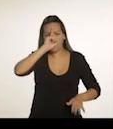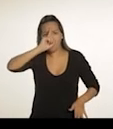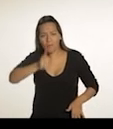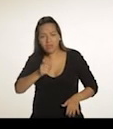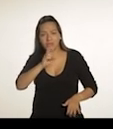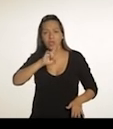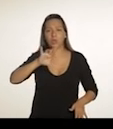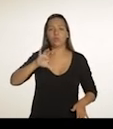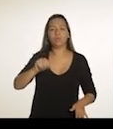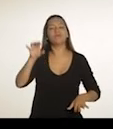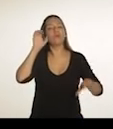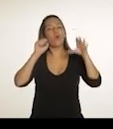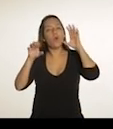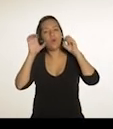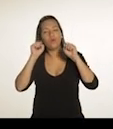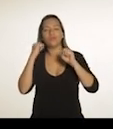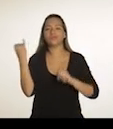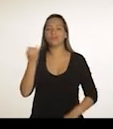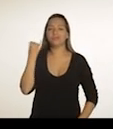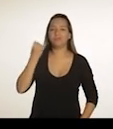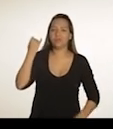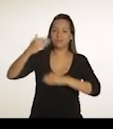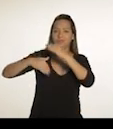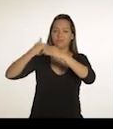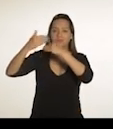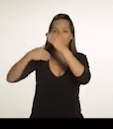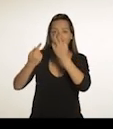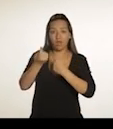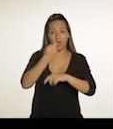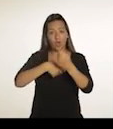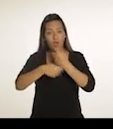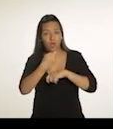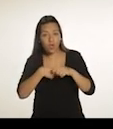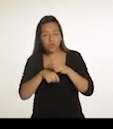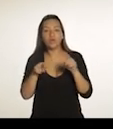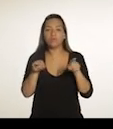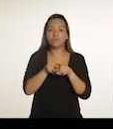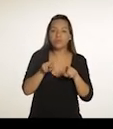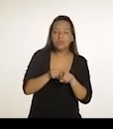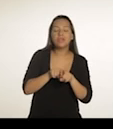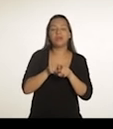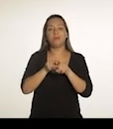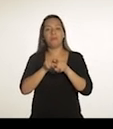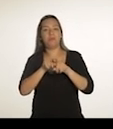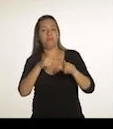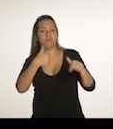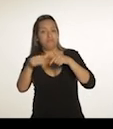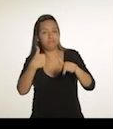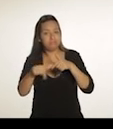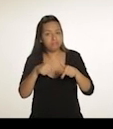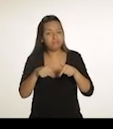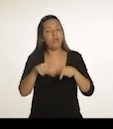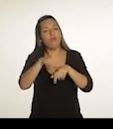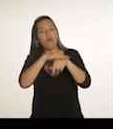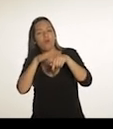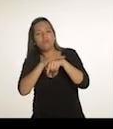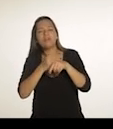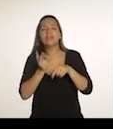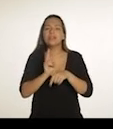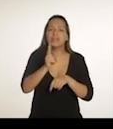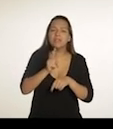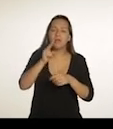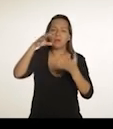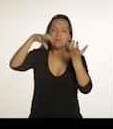empresário não vai mandar na cidade, mas será ouvido e será muito importante para o desenvolvimento econômico e para a geração de emprego. Vou